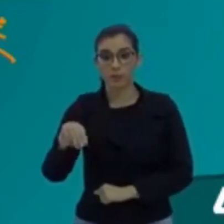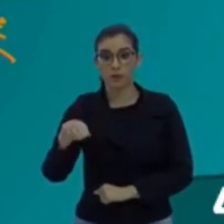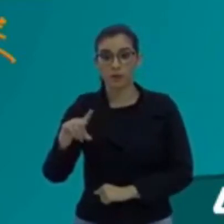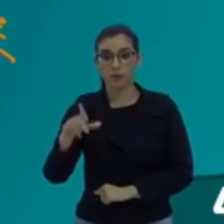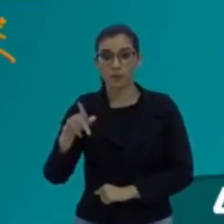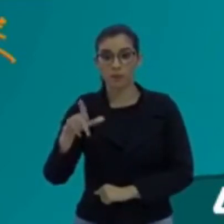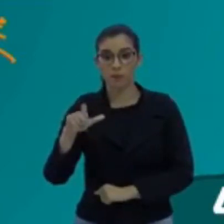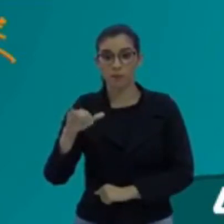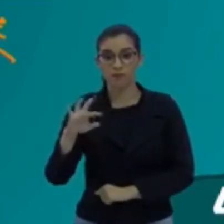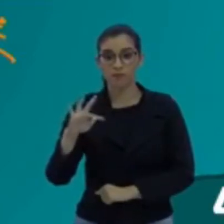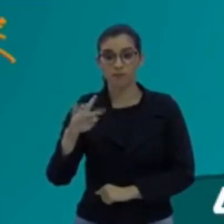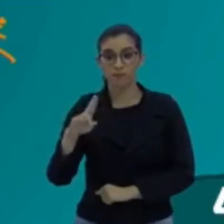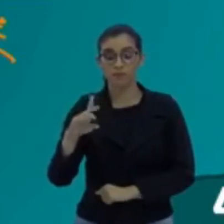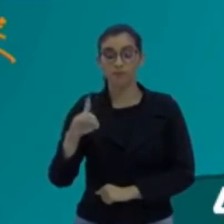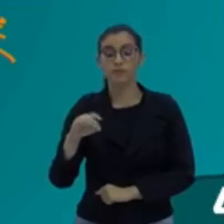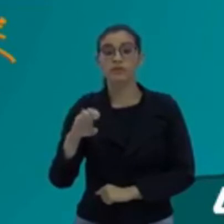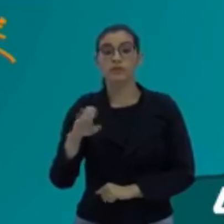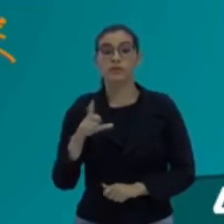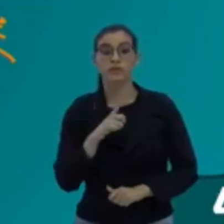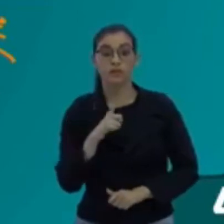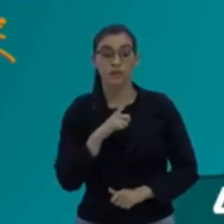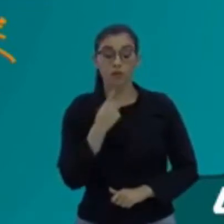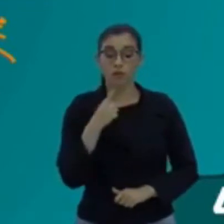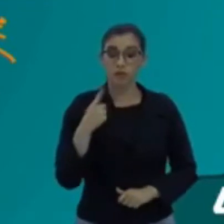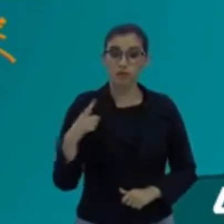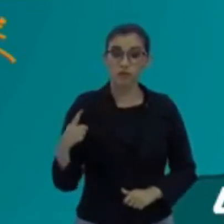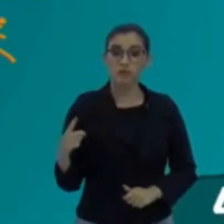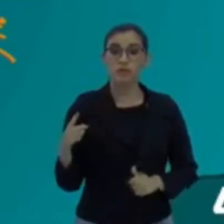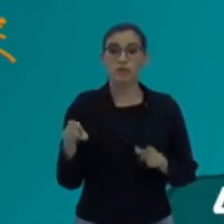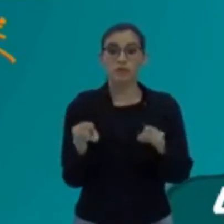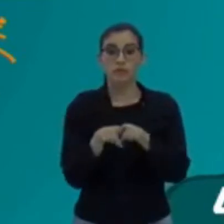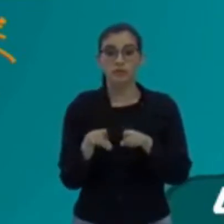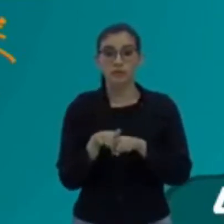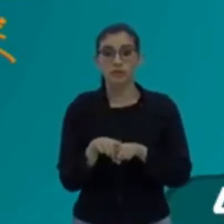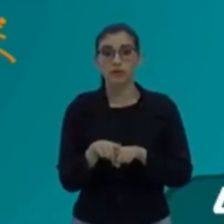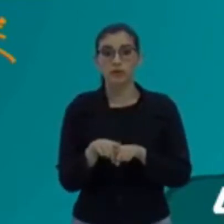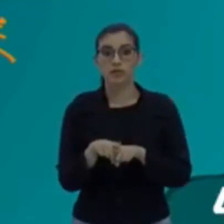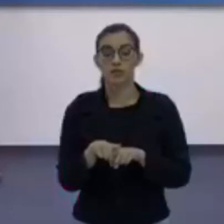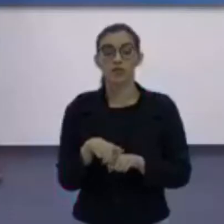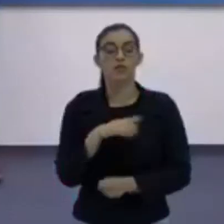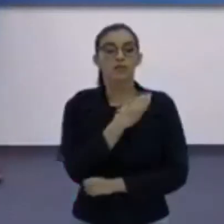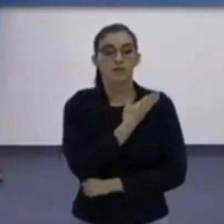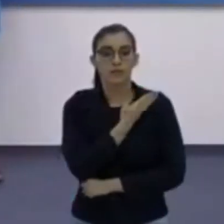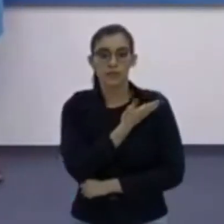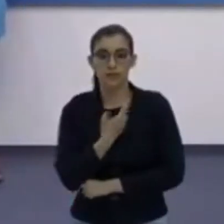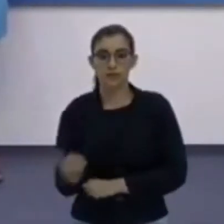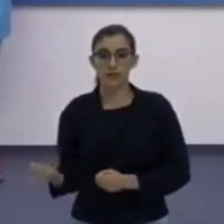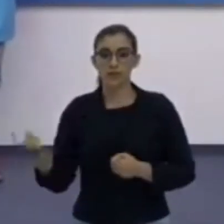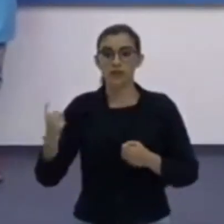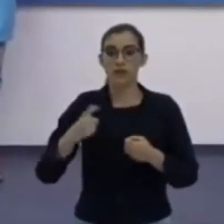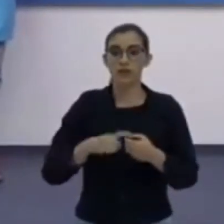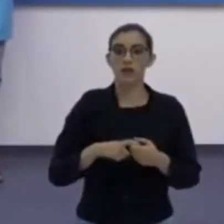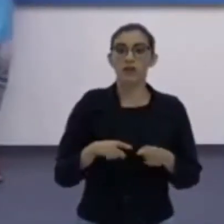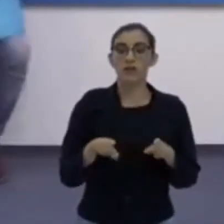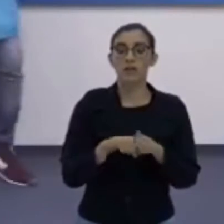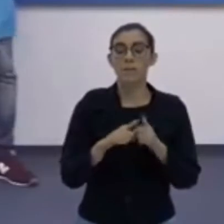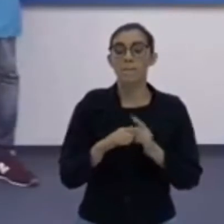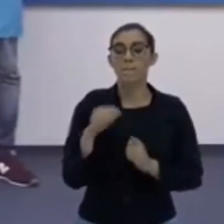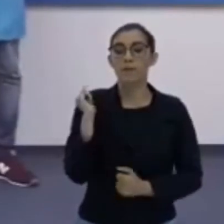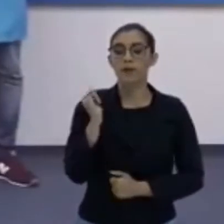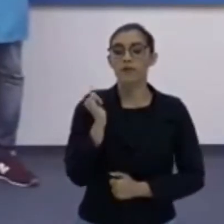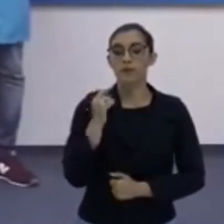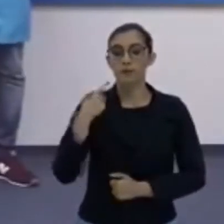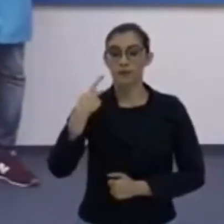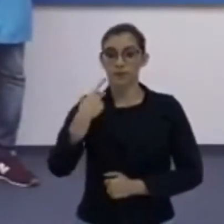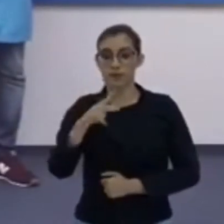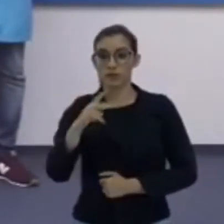muito importantes. O nosso colega aqui vai vir para falar para ti quais são os elementos que tem de importante.